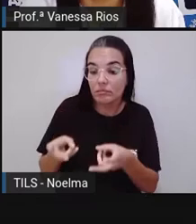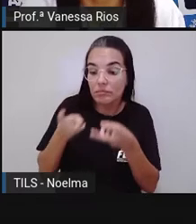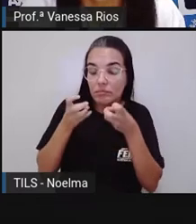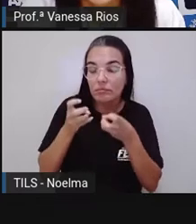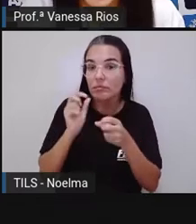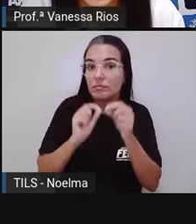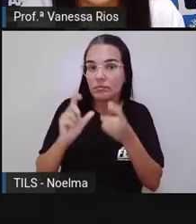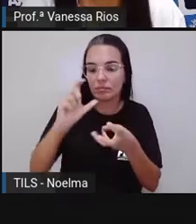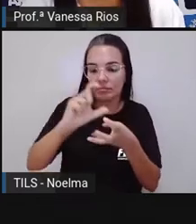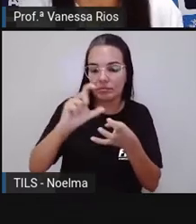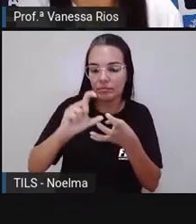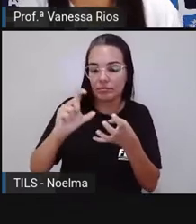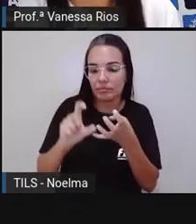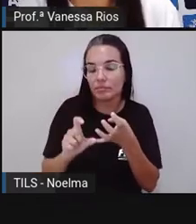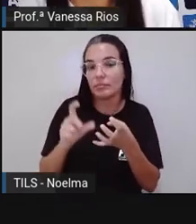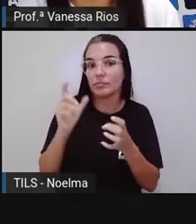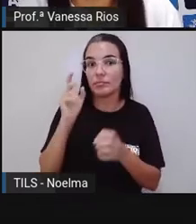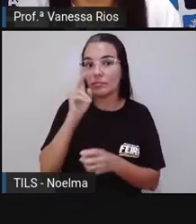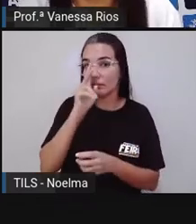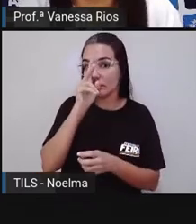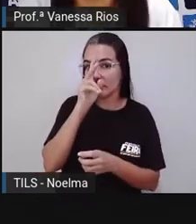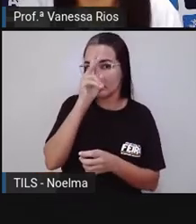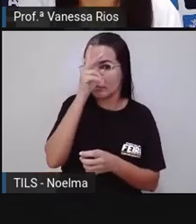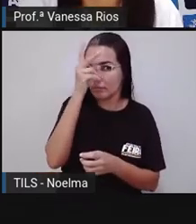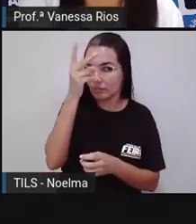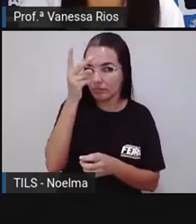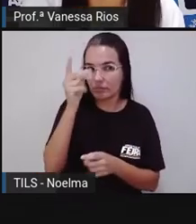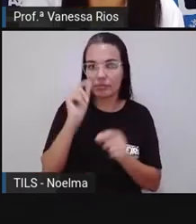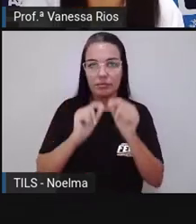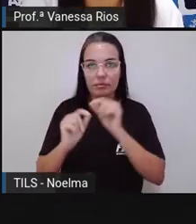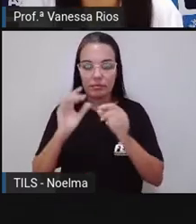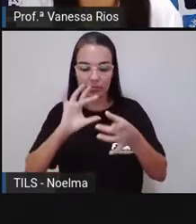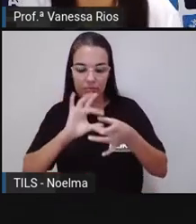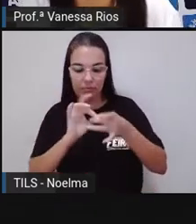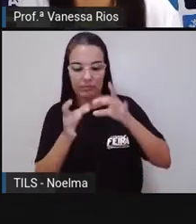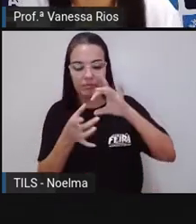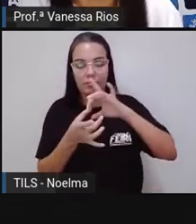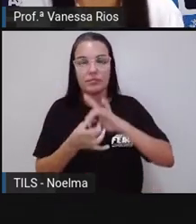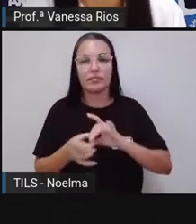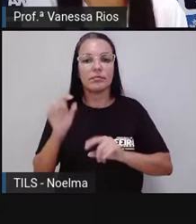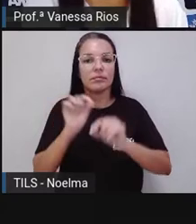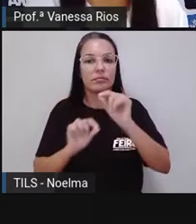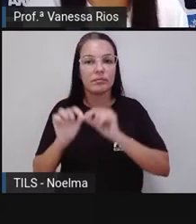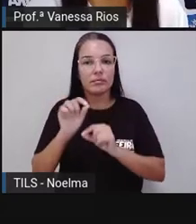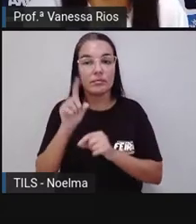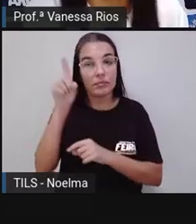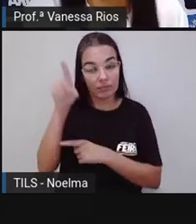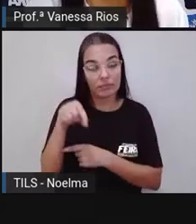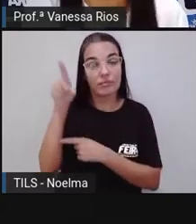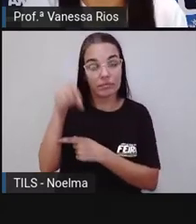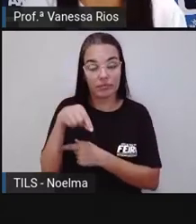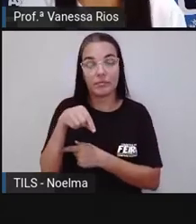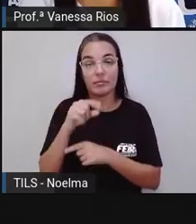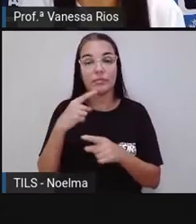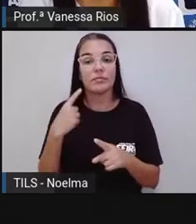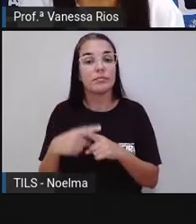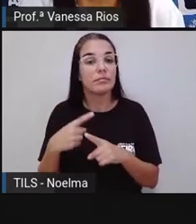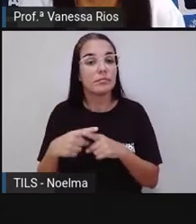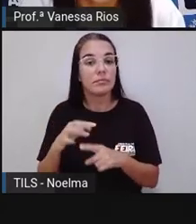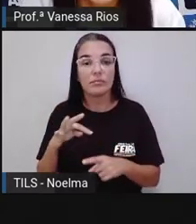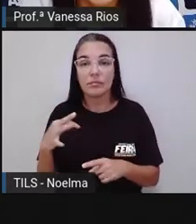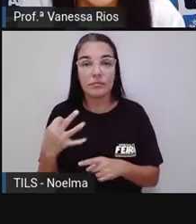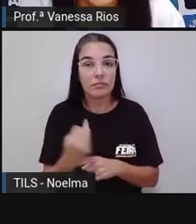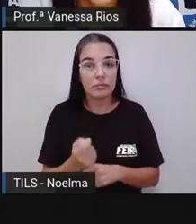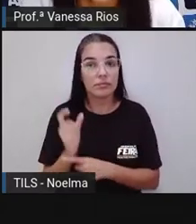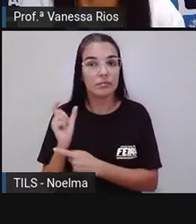tônica. E a sílaba tônica está relacionada com o processo de acentuação, porque toda